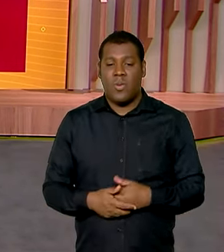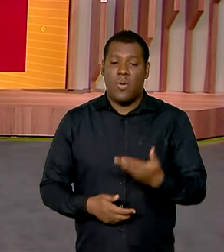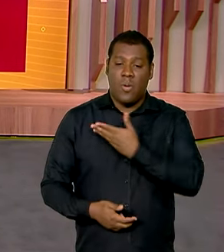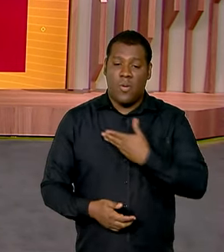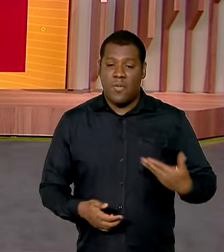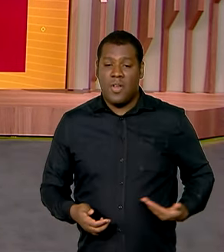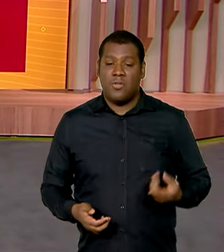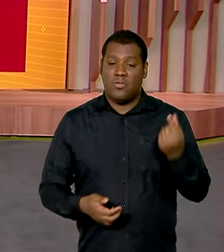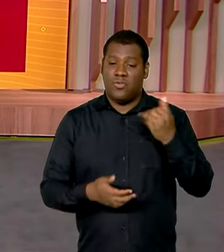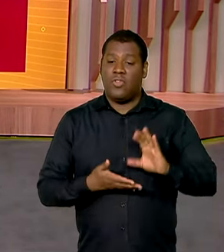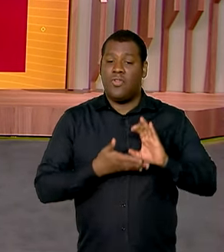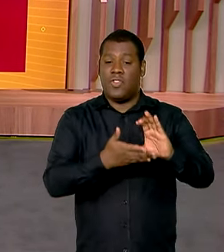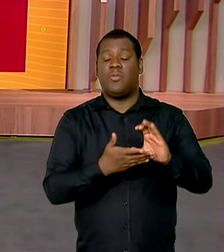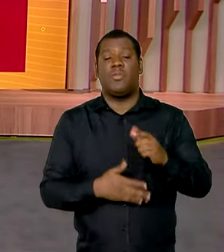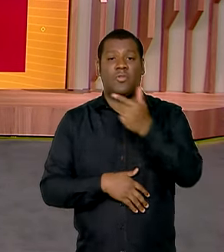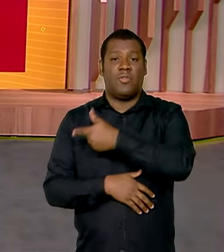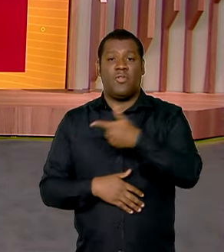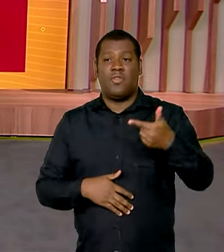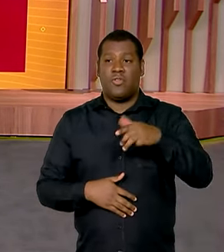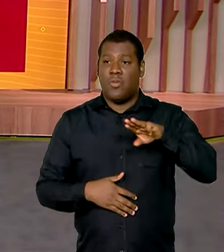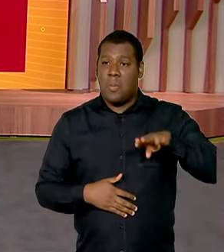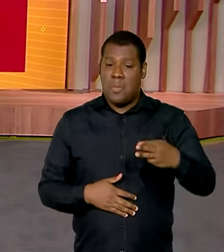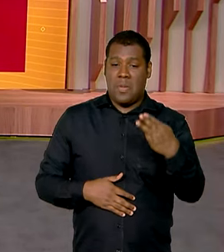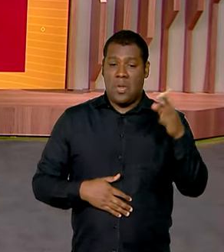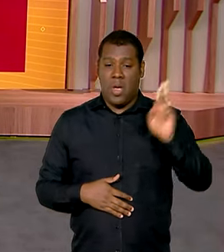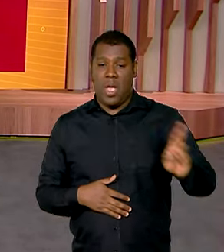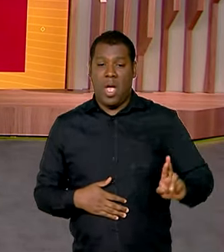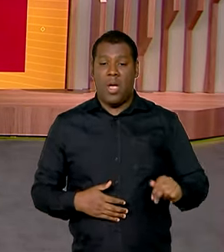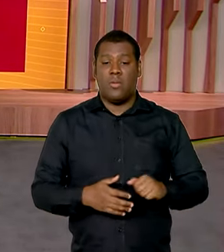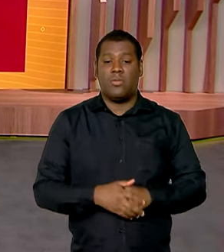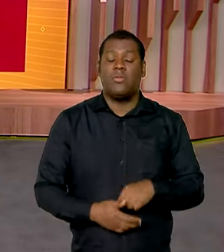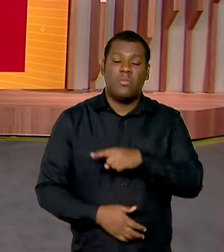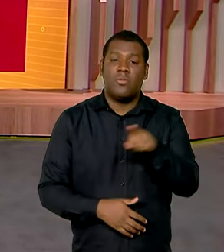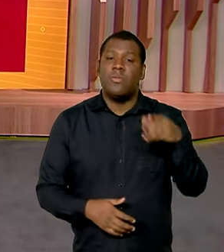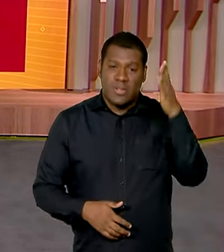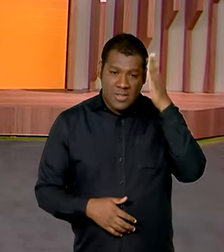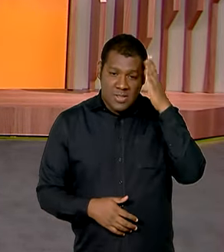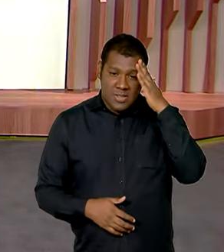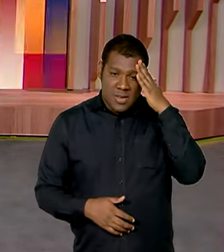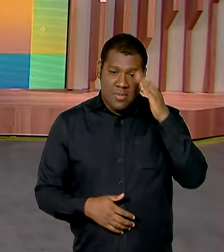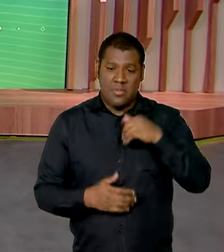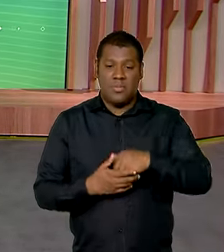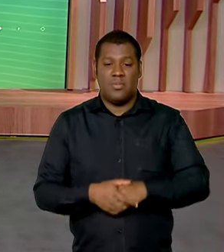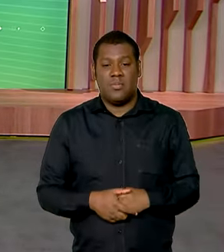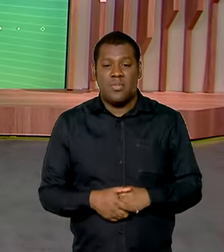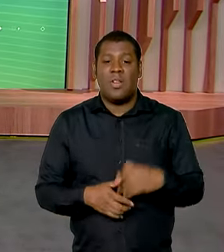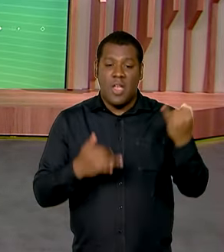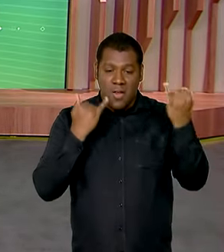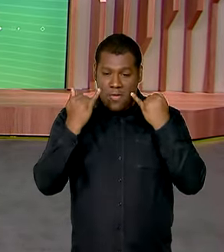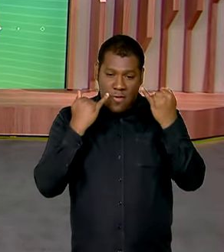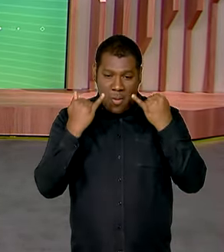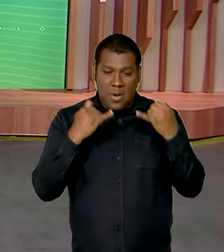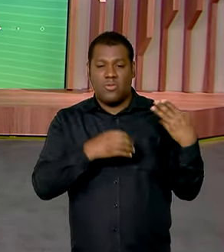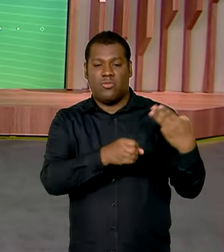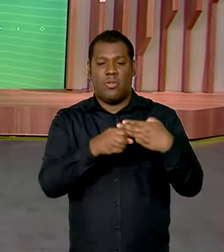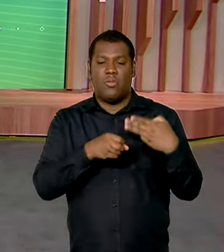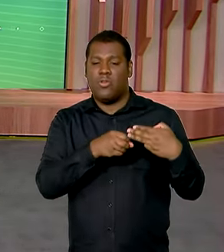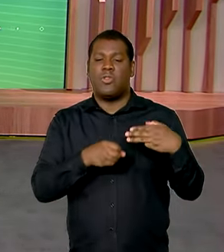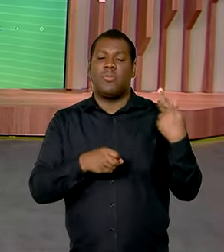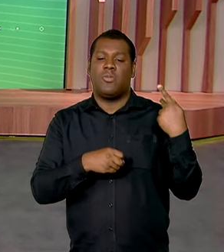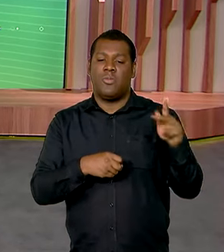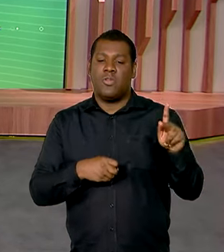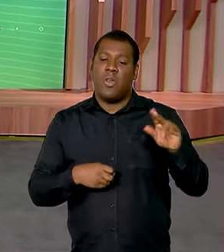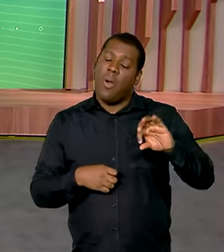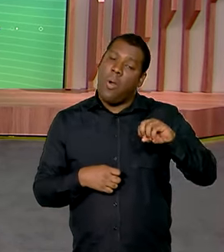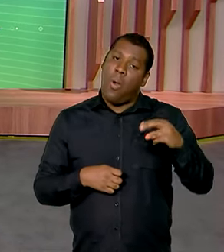de 22 milhões de reais você sabe que para saber mais sobre o seu município ou alguma